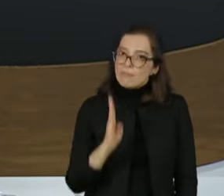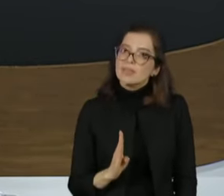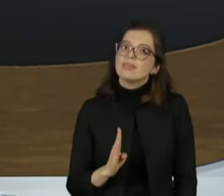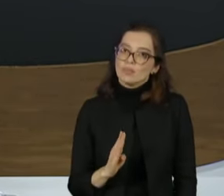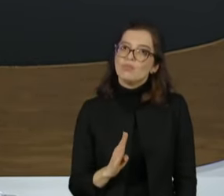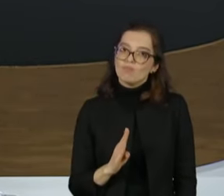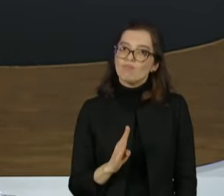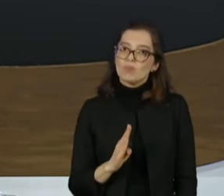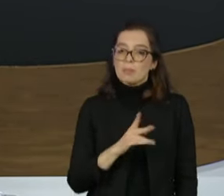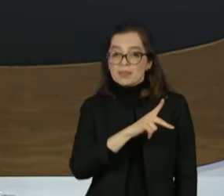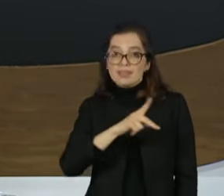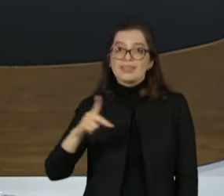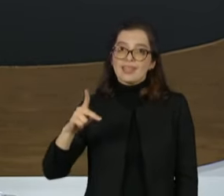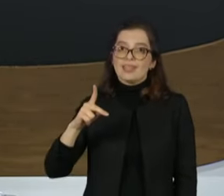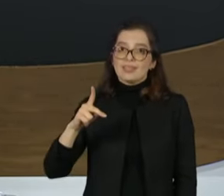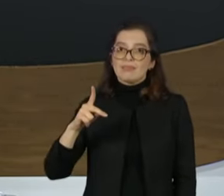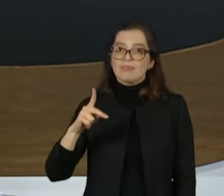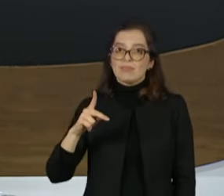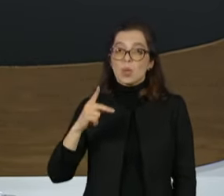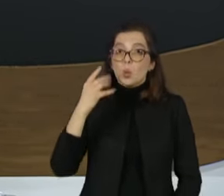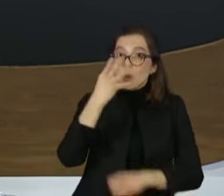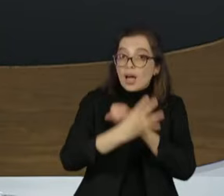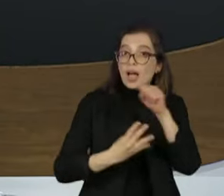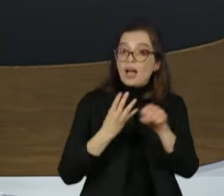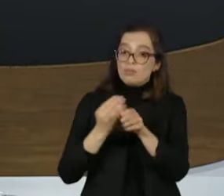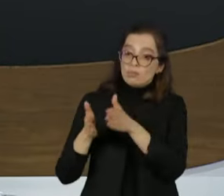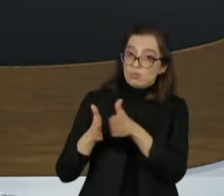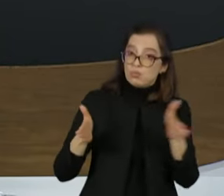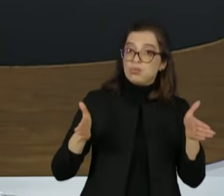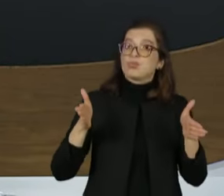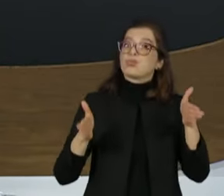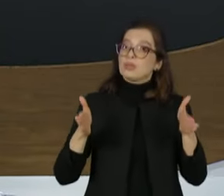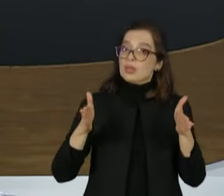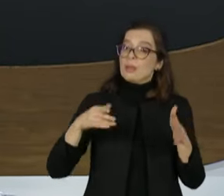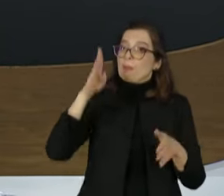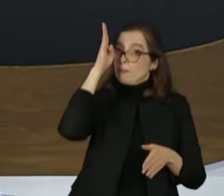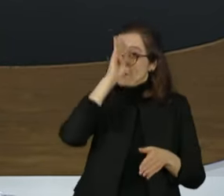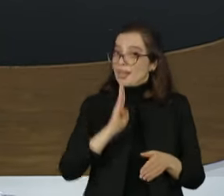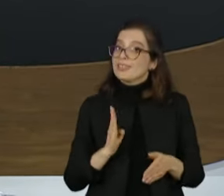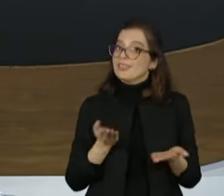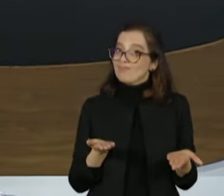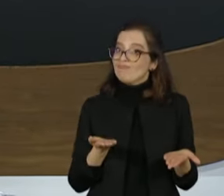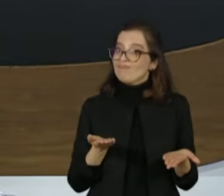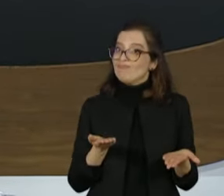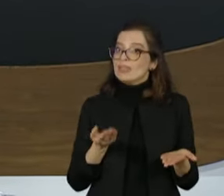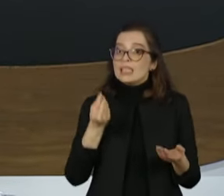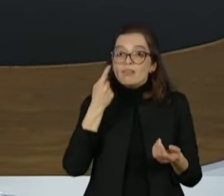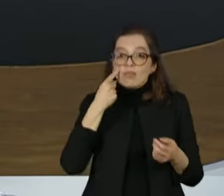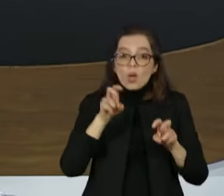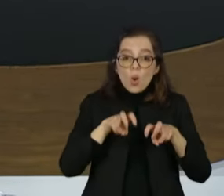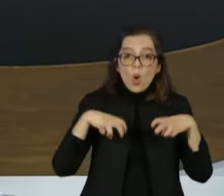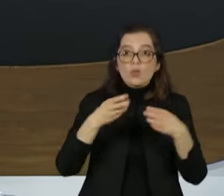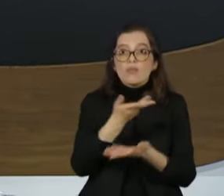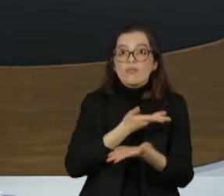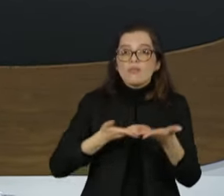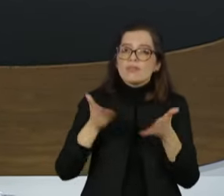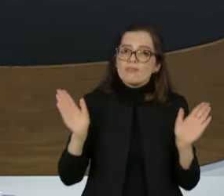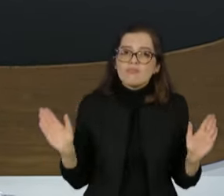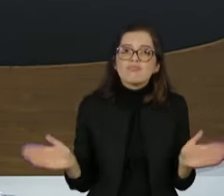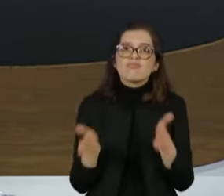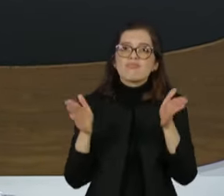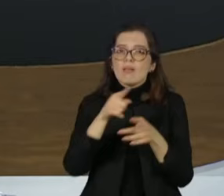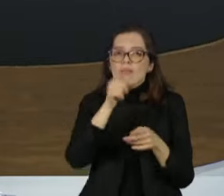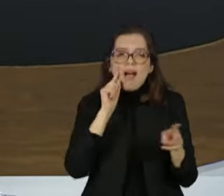O Roda Viva, cumprindo a sua tradição de fomentar o debate plural e democrático, convidou para este ciclo de entrevistas, pelos